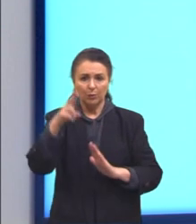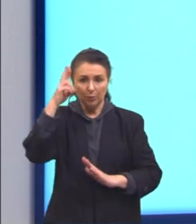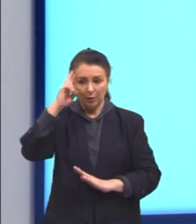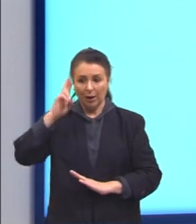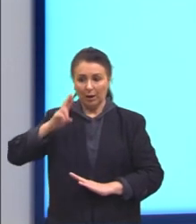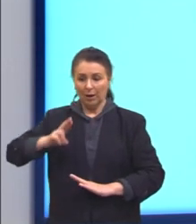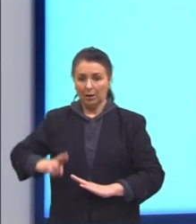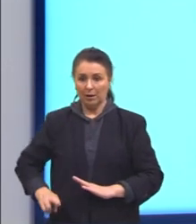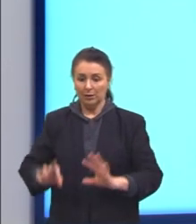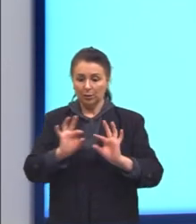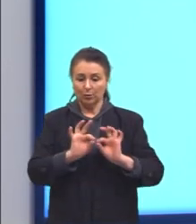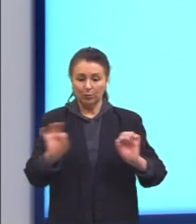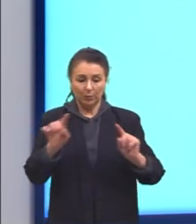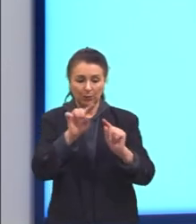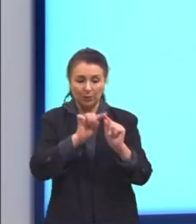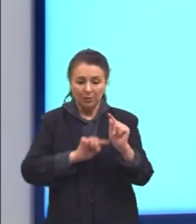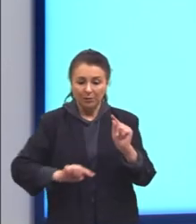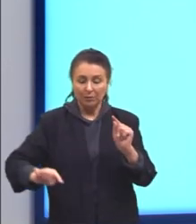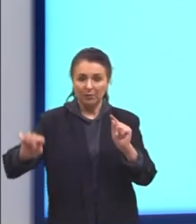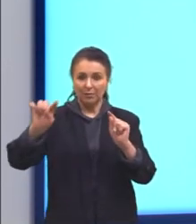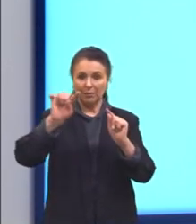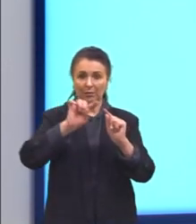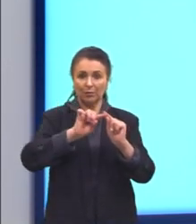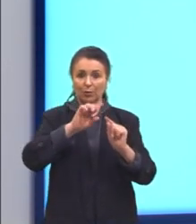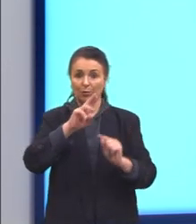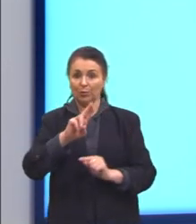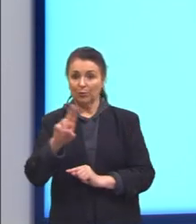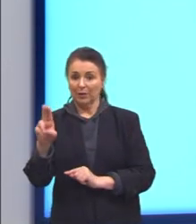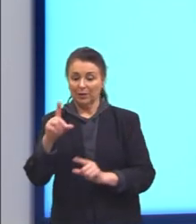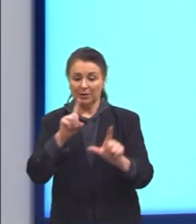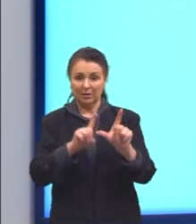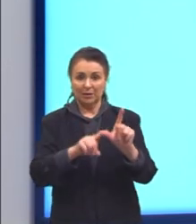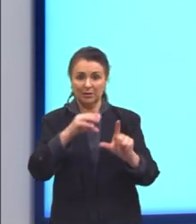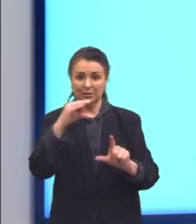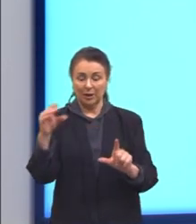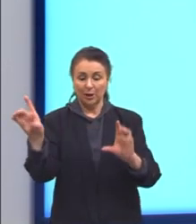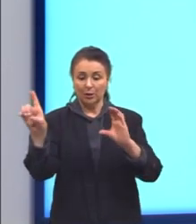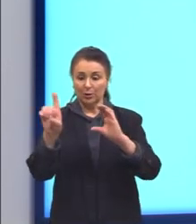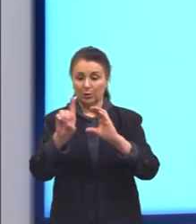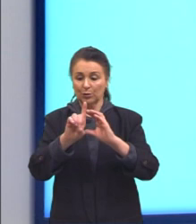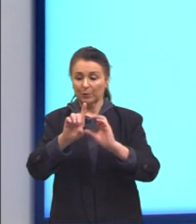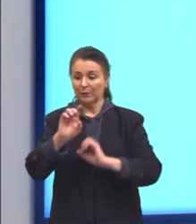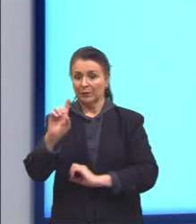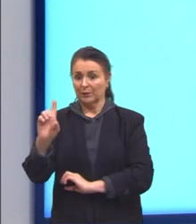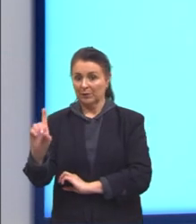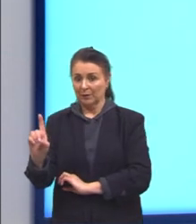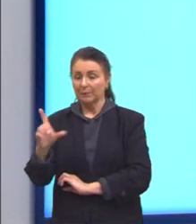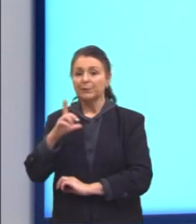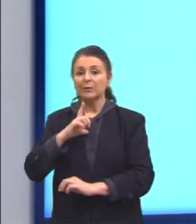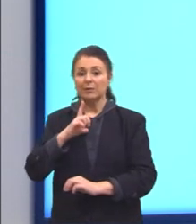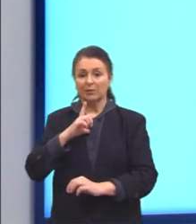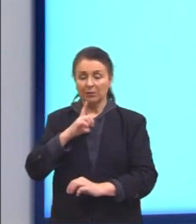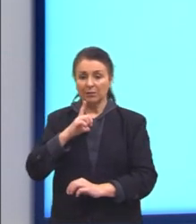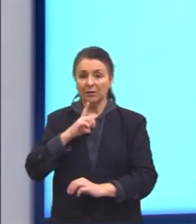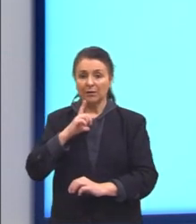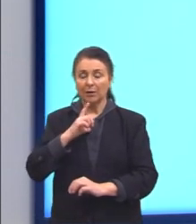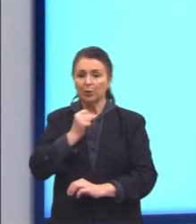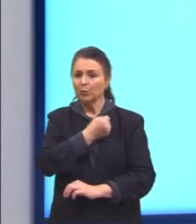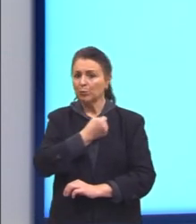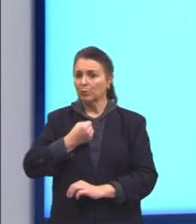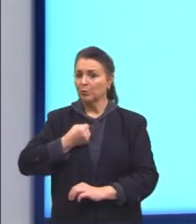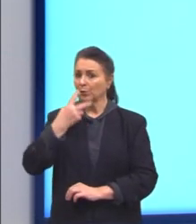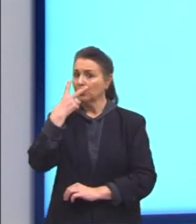comprimento da circunferência, chamado de C, e o seu diâmetro D, sempre resultava em um mesmo número.